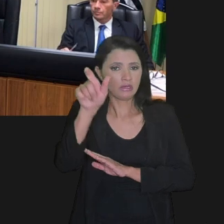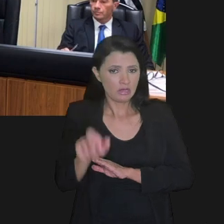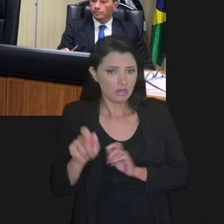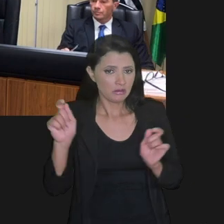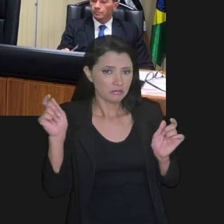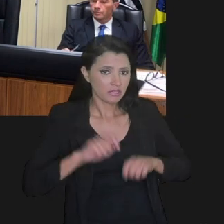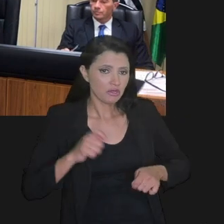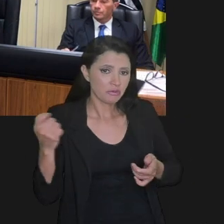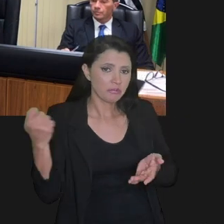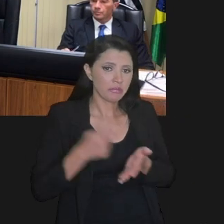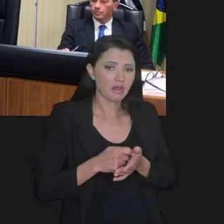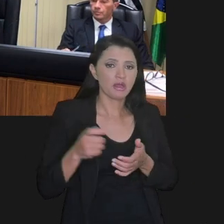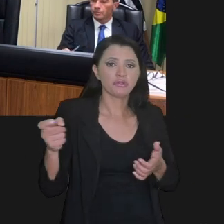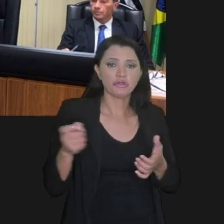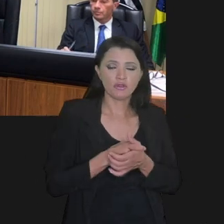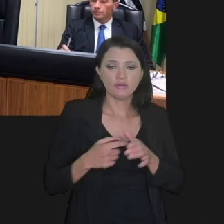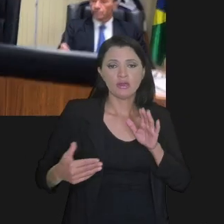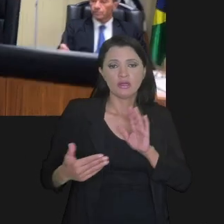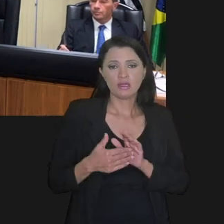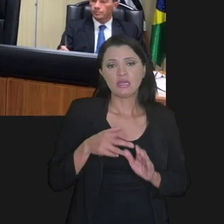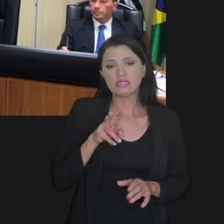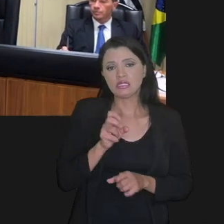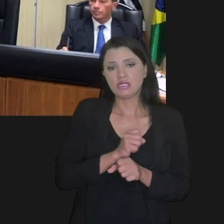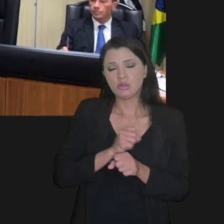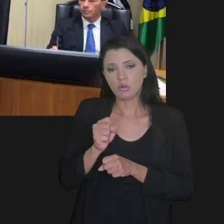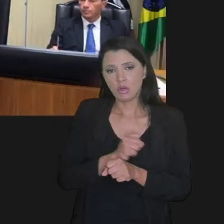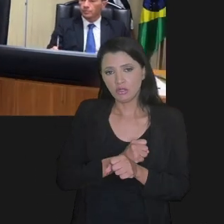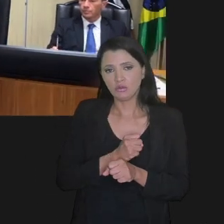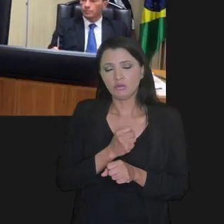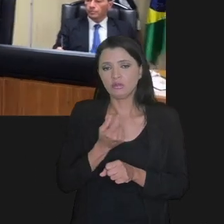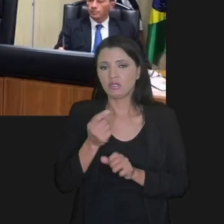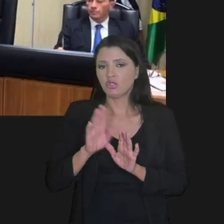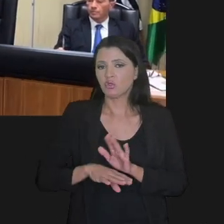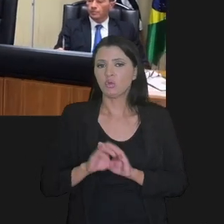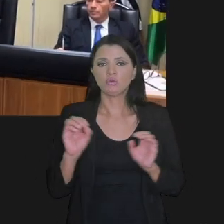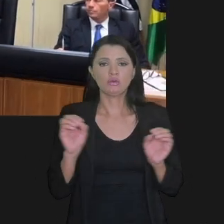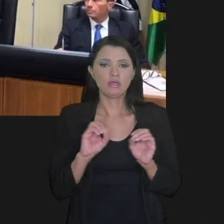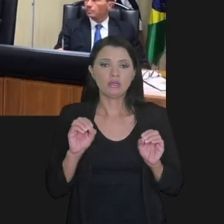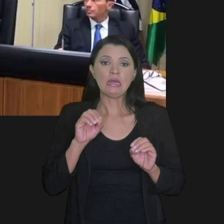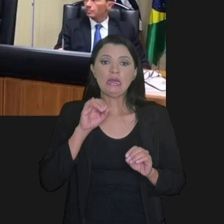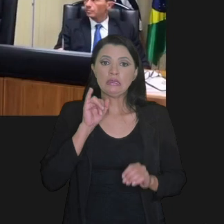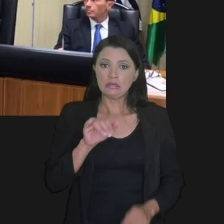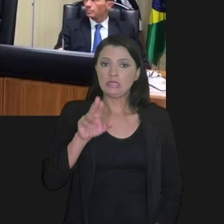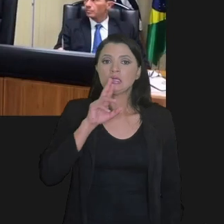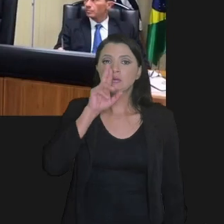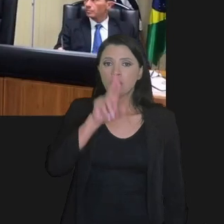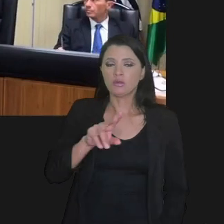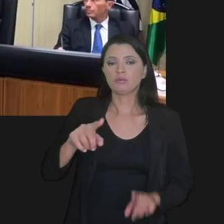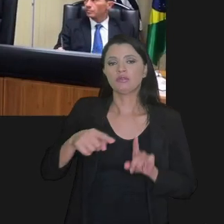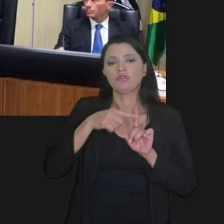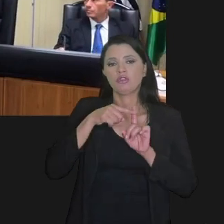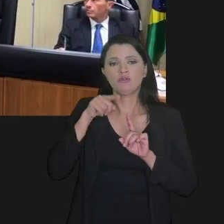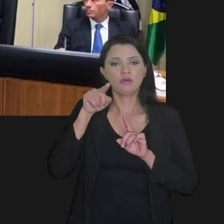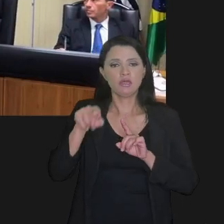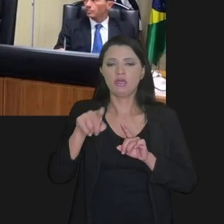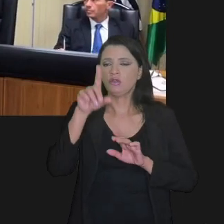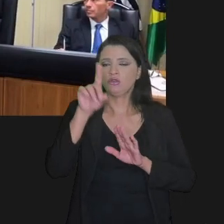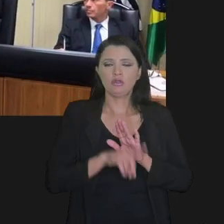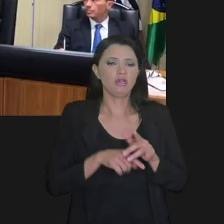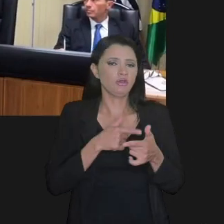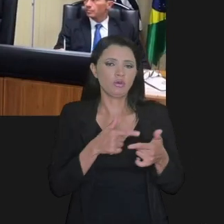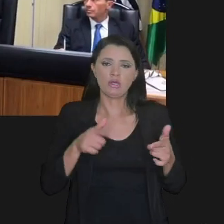seguinte pergunta, o contribuinte tem a capacidade de pagar a sua dívida em até cinco anos sem desconto? Se a resposta for